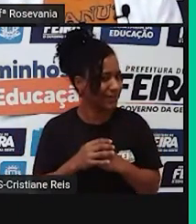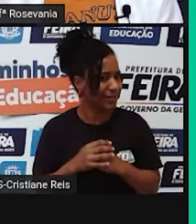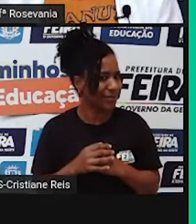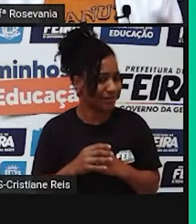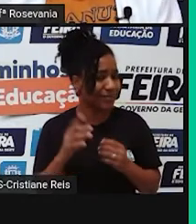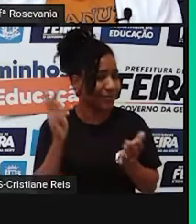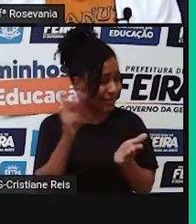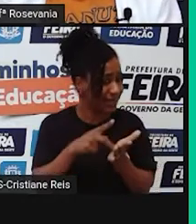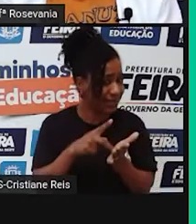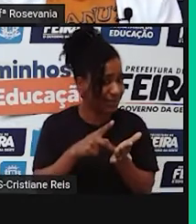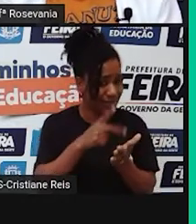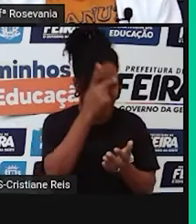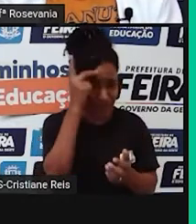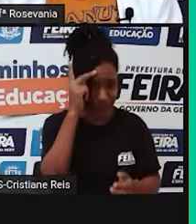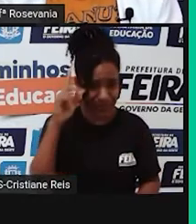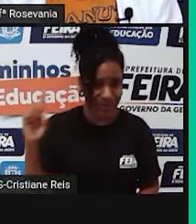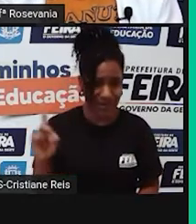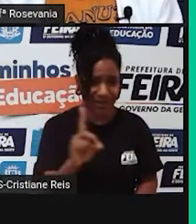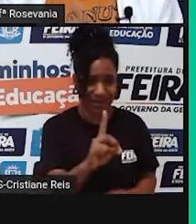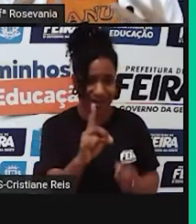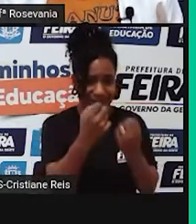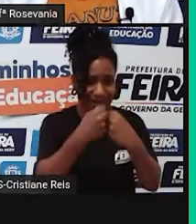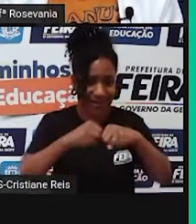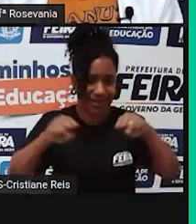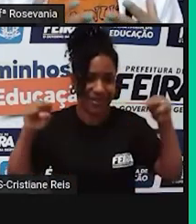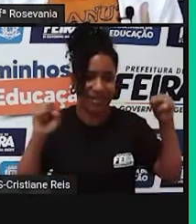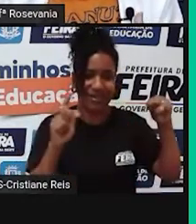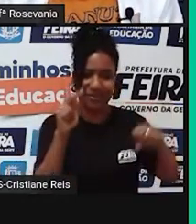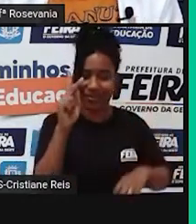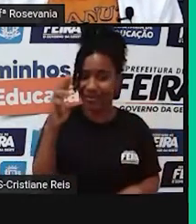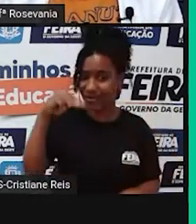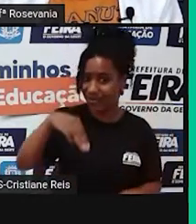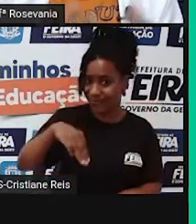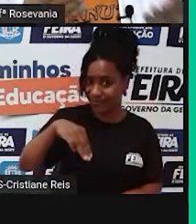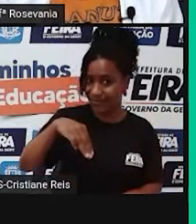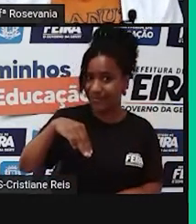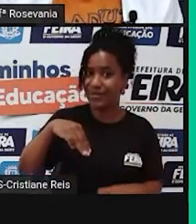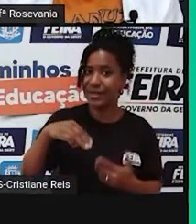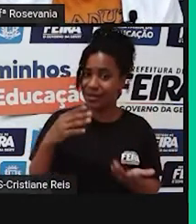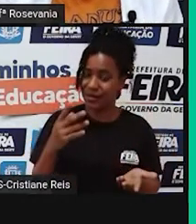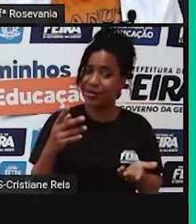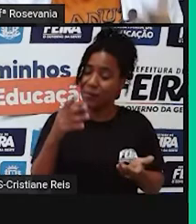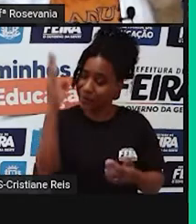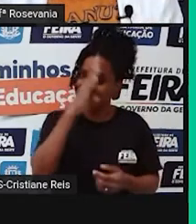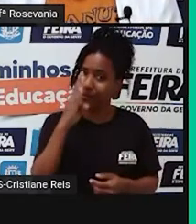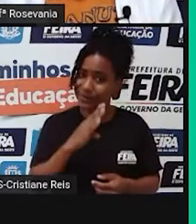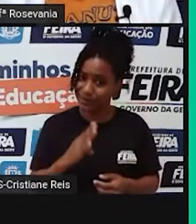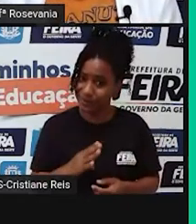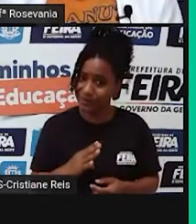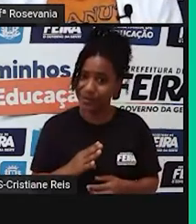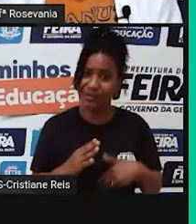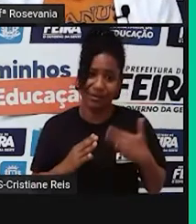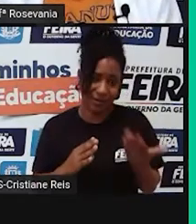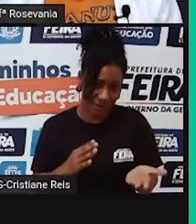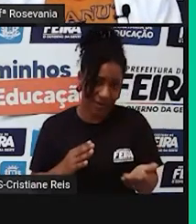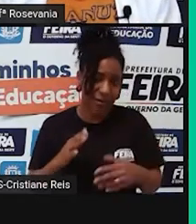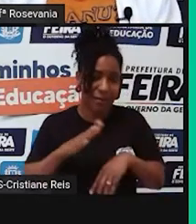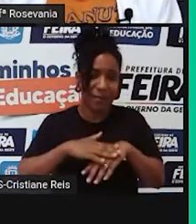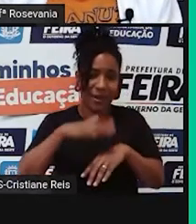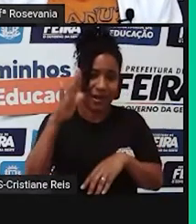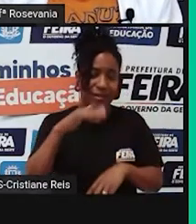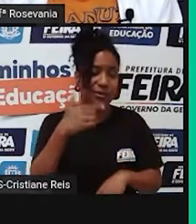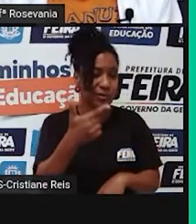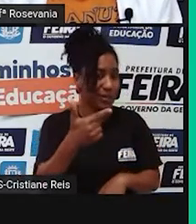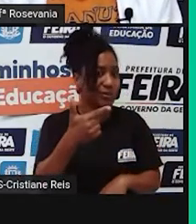ou não nesse espaço? Porque um país populoso, eu já sei que ele é, 200 milhões, ou mais de 200 milhões